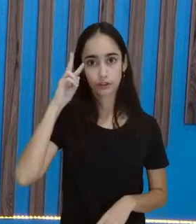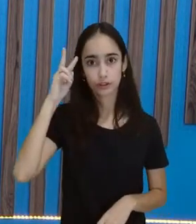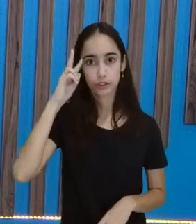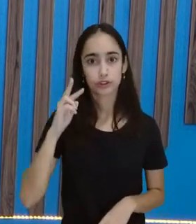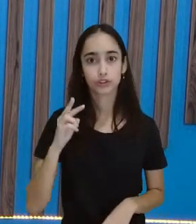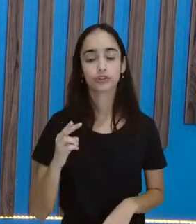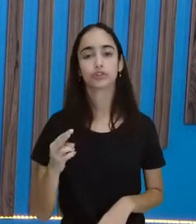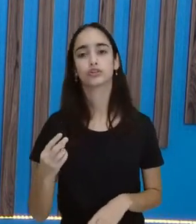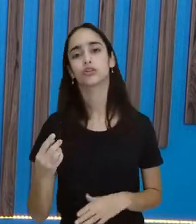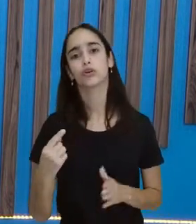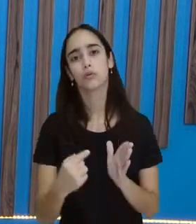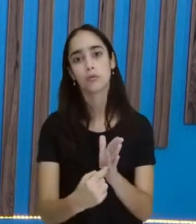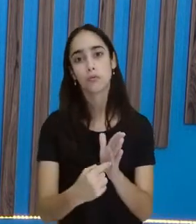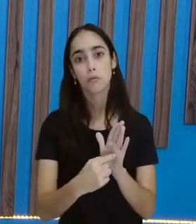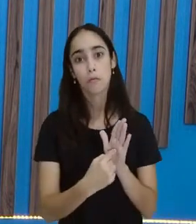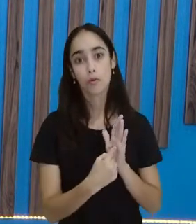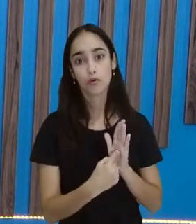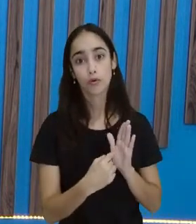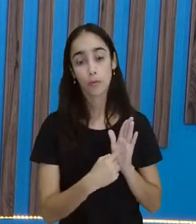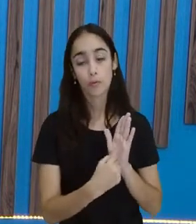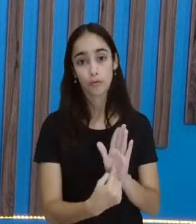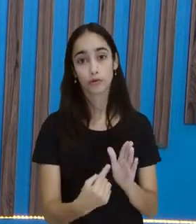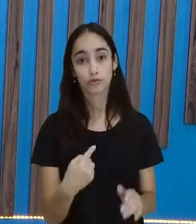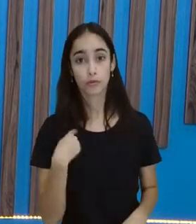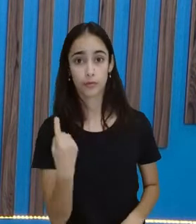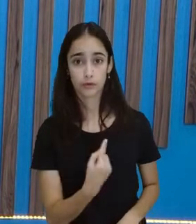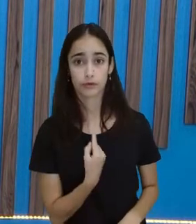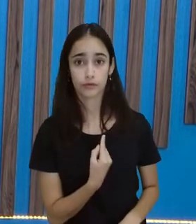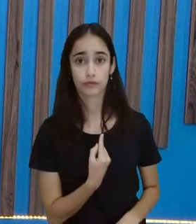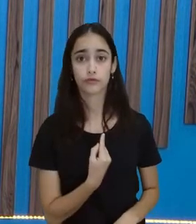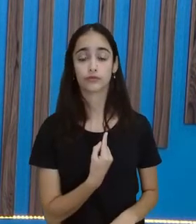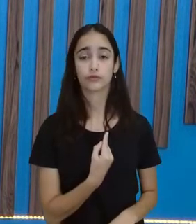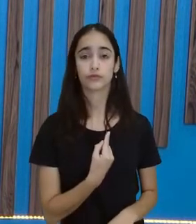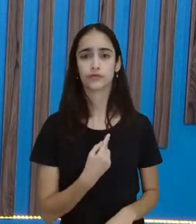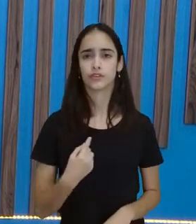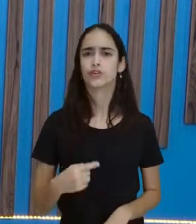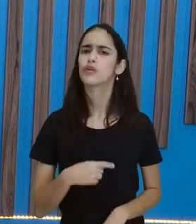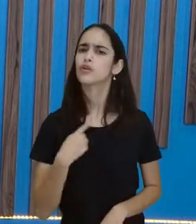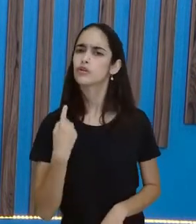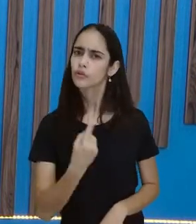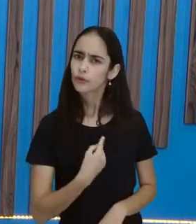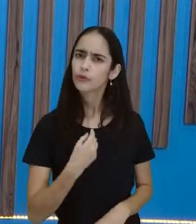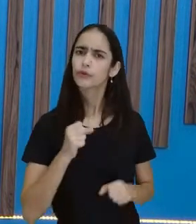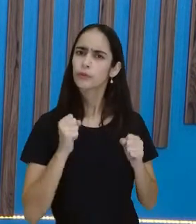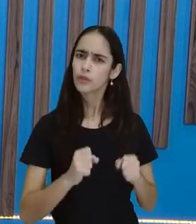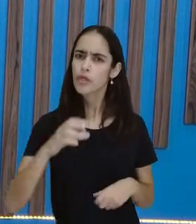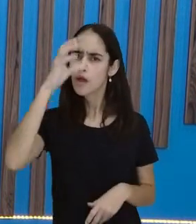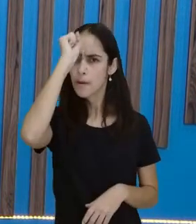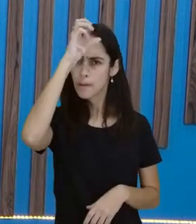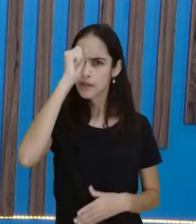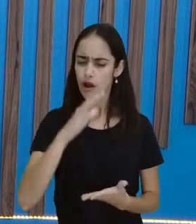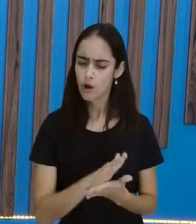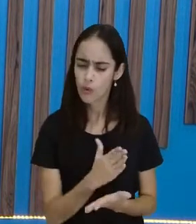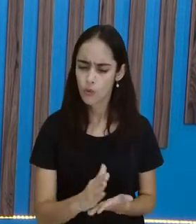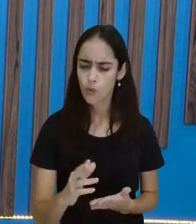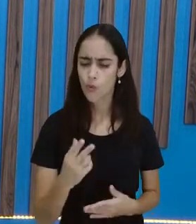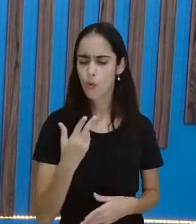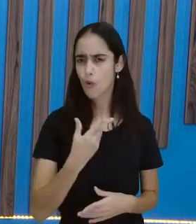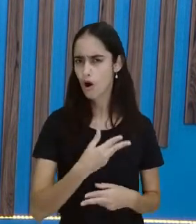O ensinamento que ela nos trouxe? Nós podemos aprender alguma coisa com essa história? O é que você acha, Isabela?